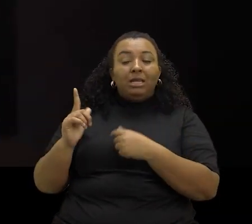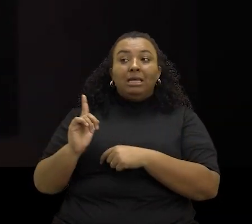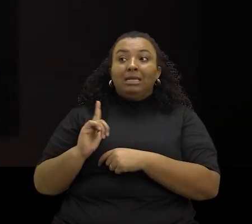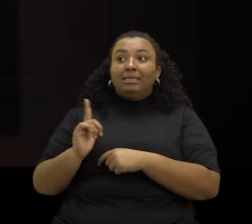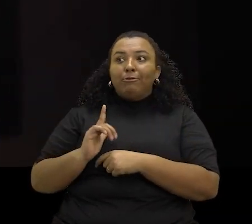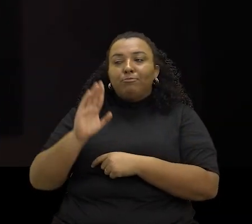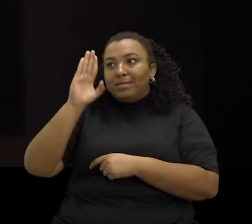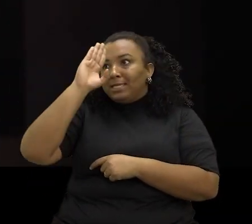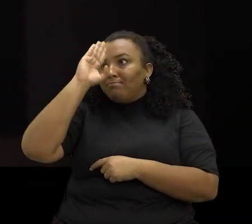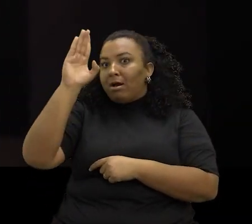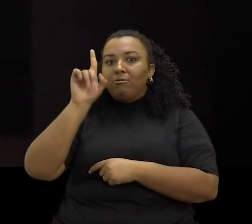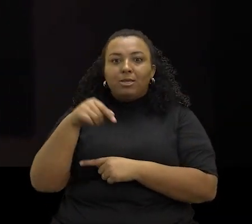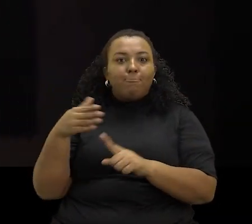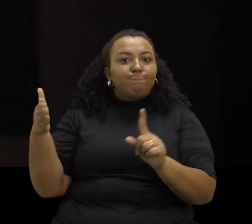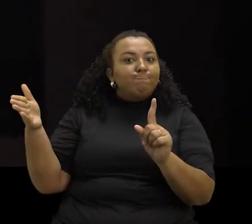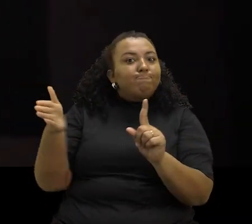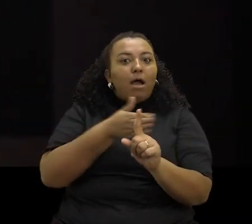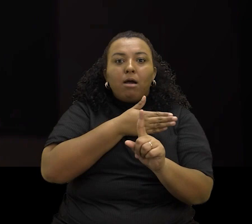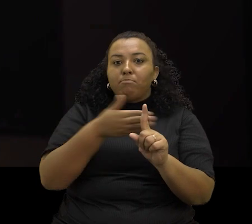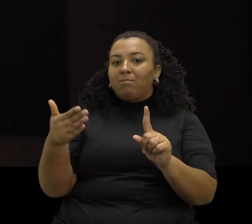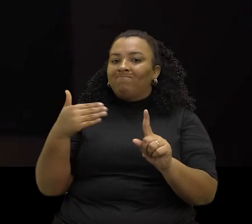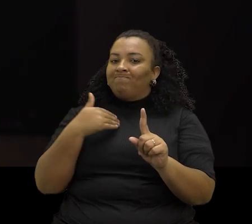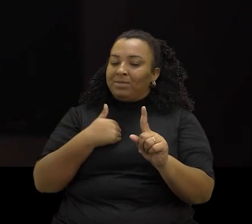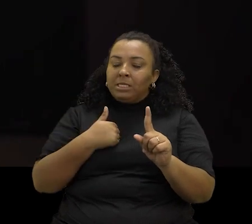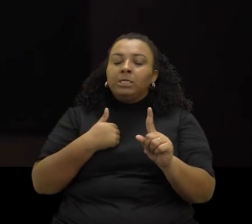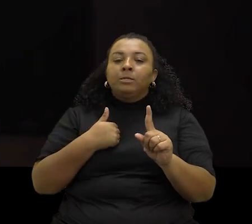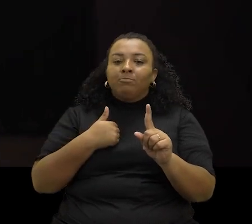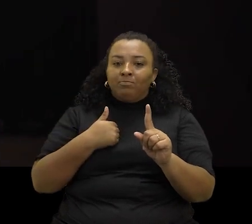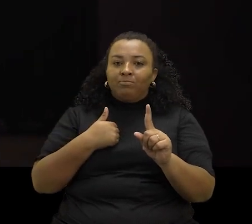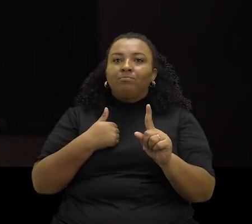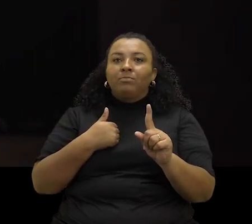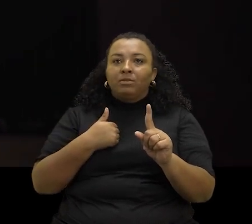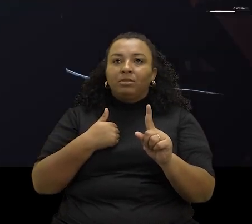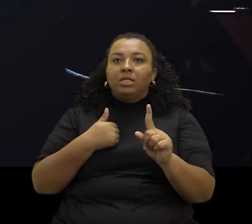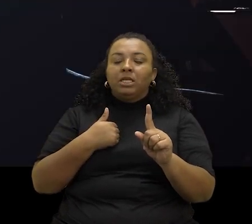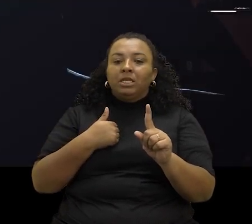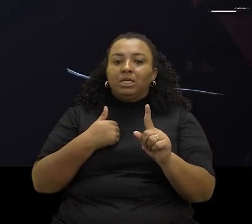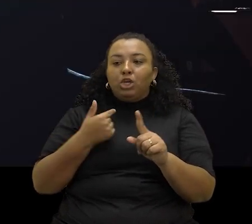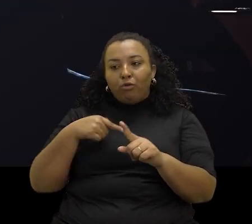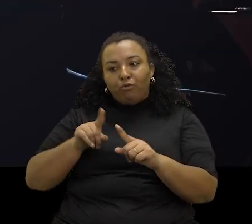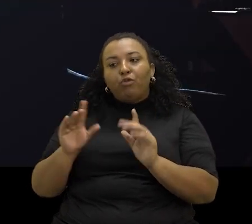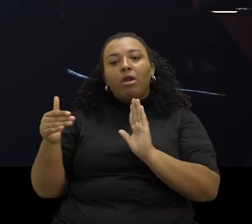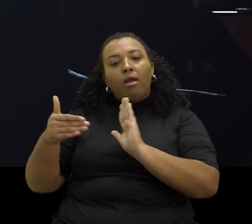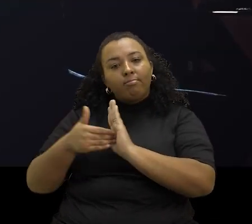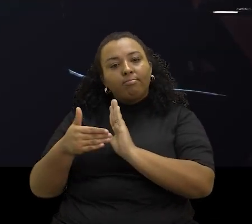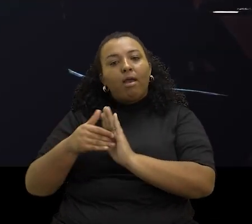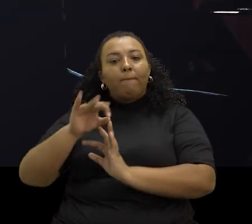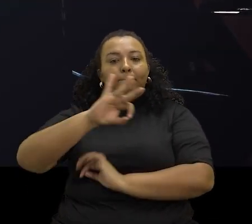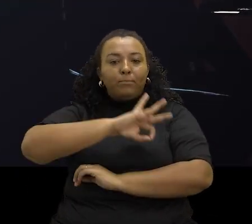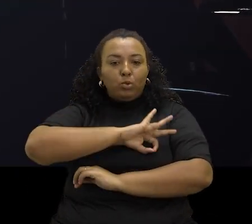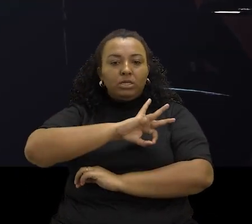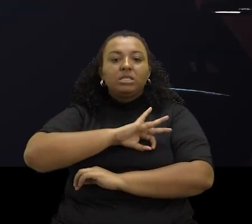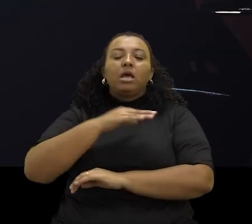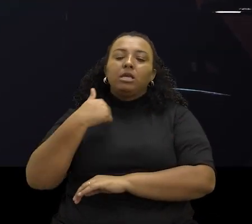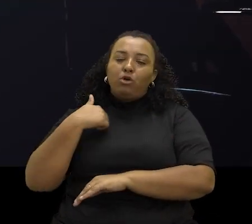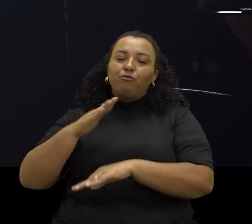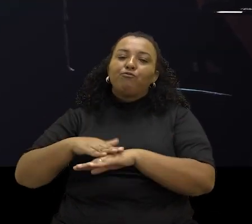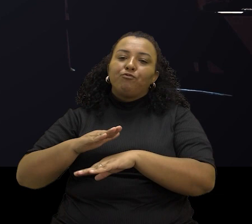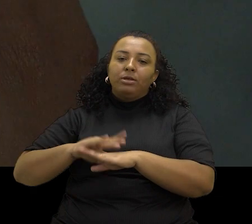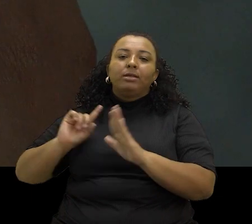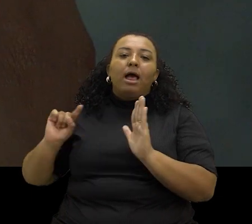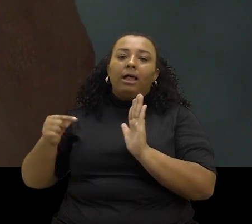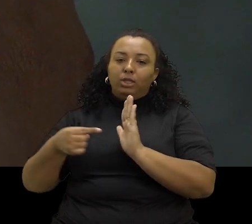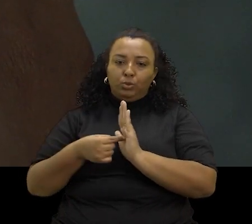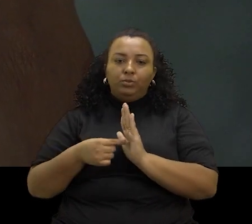agressão física, quando ele me agrediu mesmo, que foi que eu tomei a atitude de ir até a delegacia para denunciar.